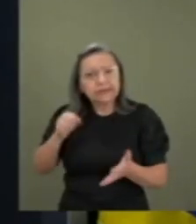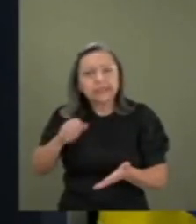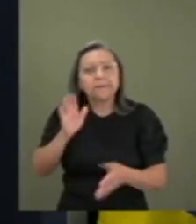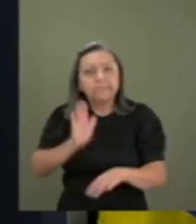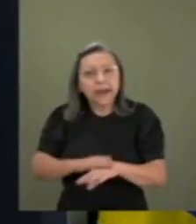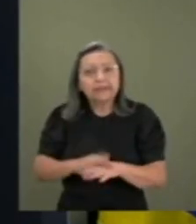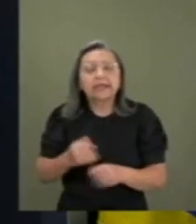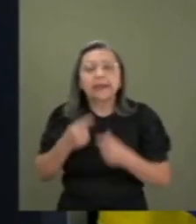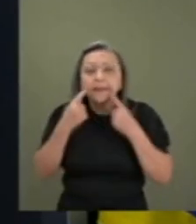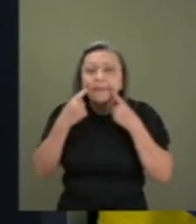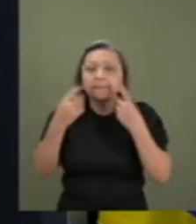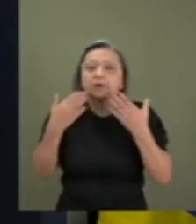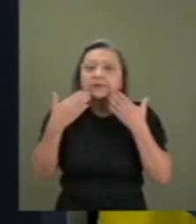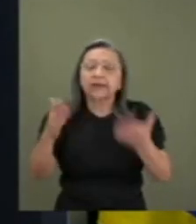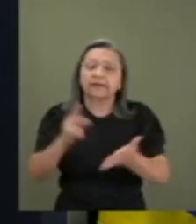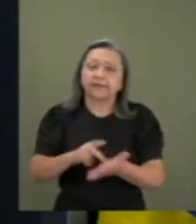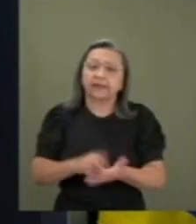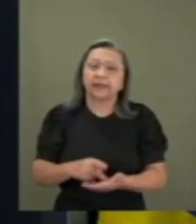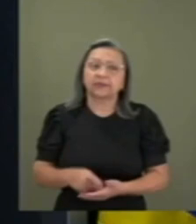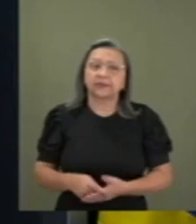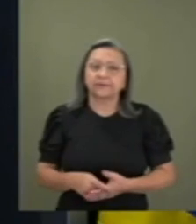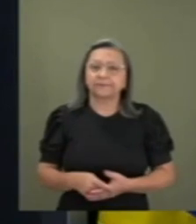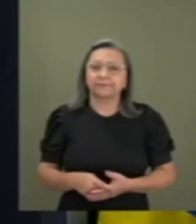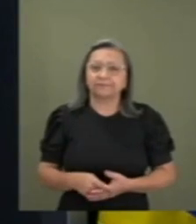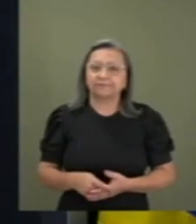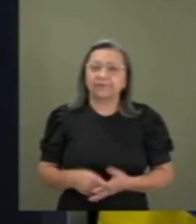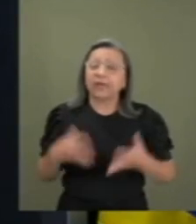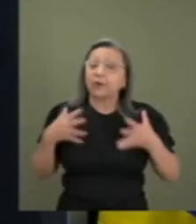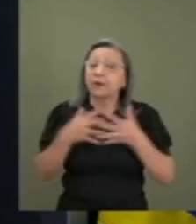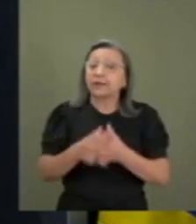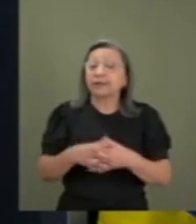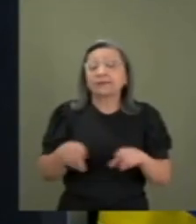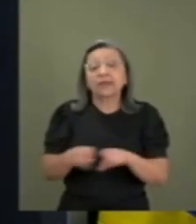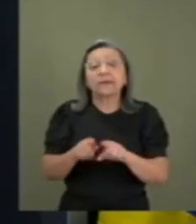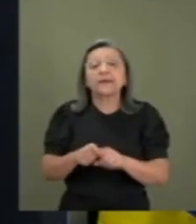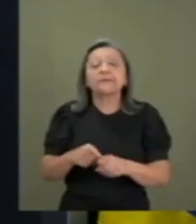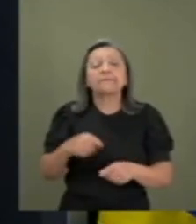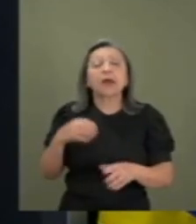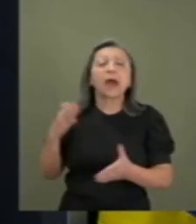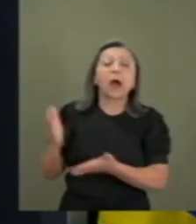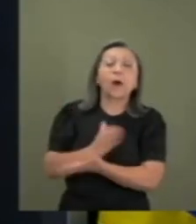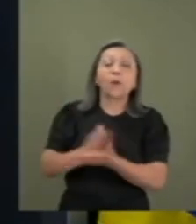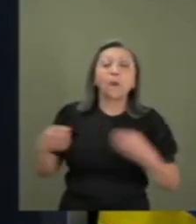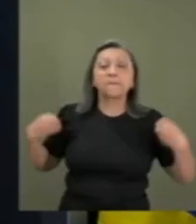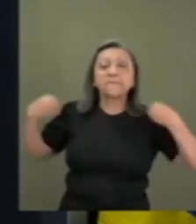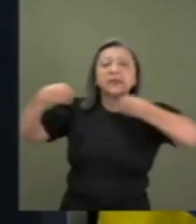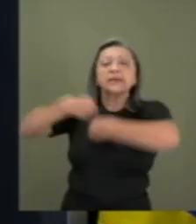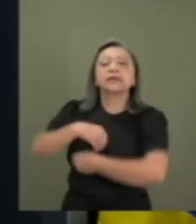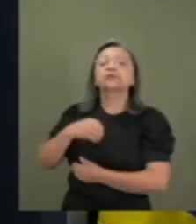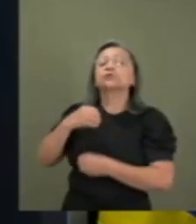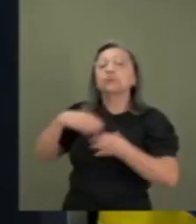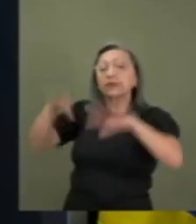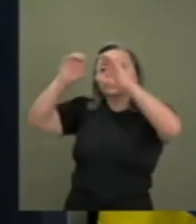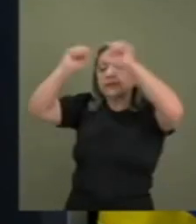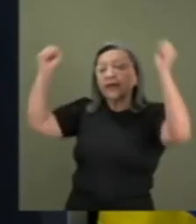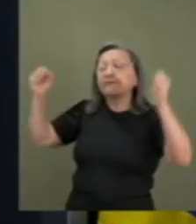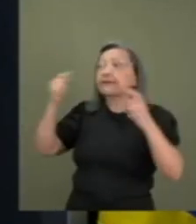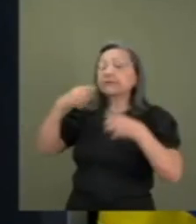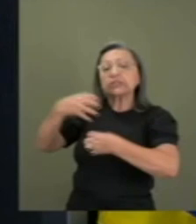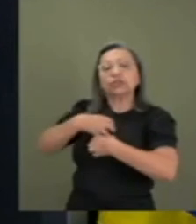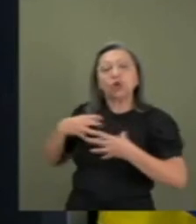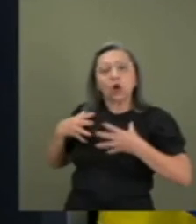Estava incomodando, inclusive, desejos de ministros do STF que queriam o PL da censura aprovado, por exemplo.